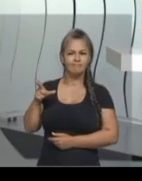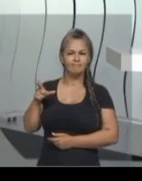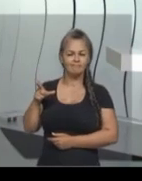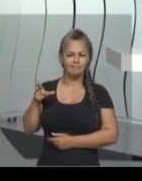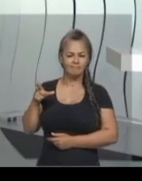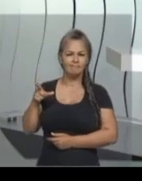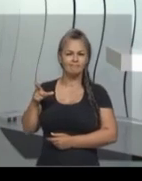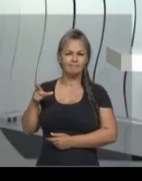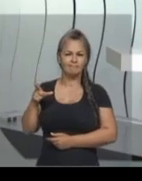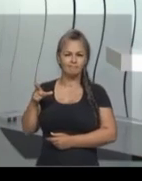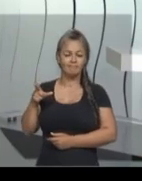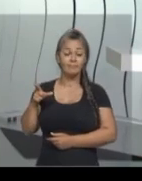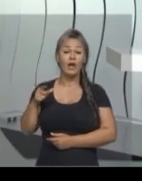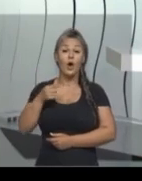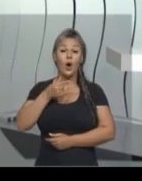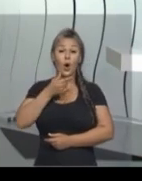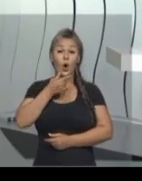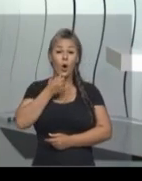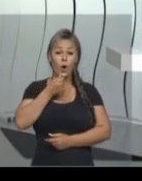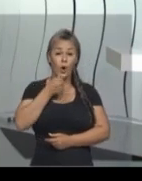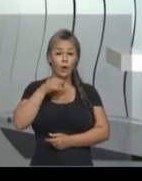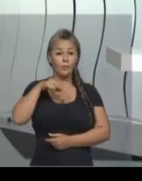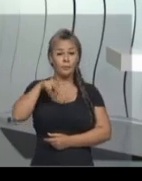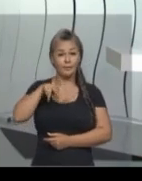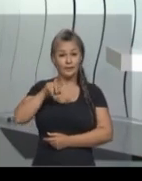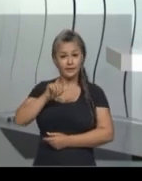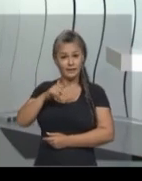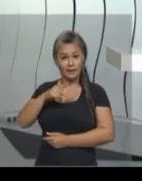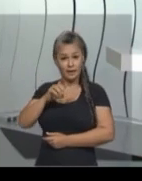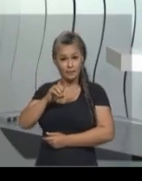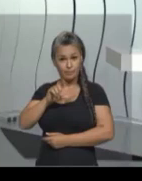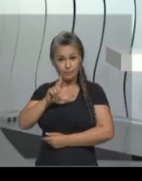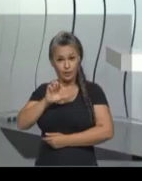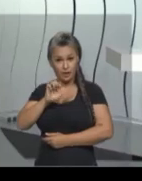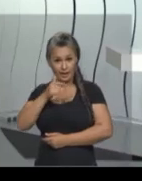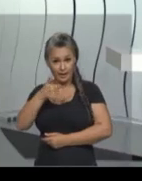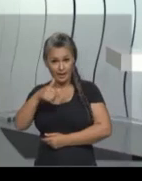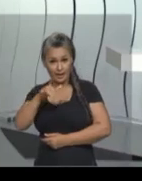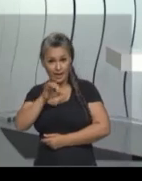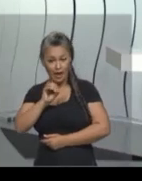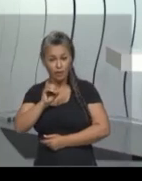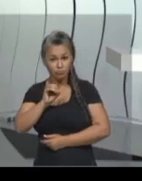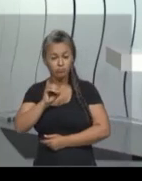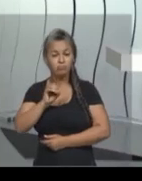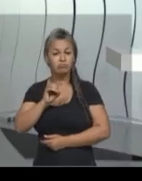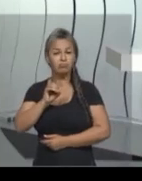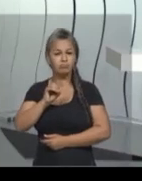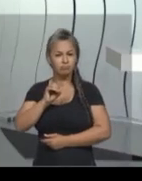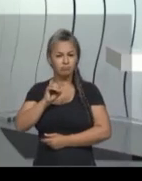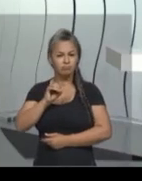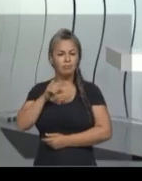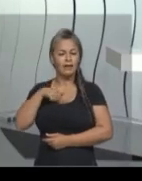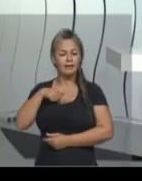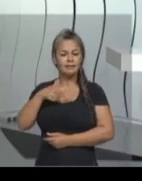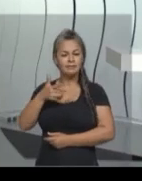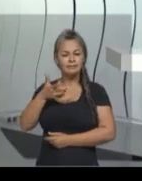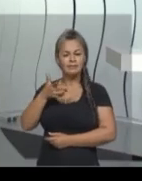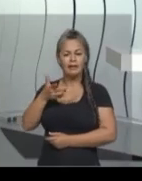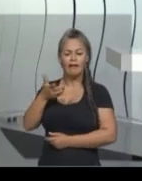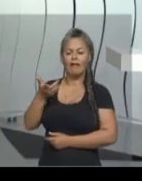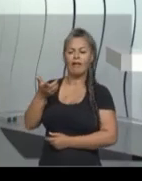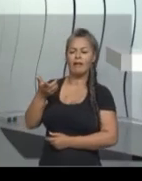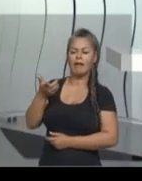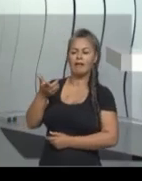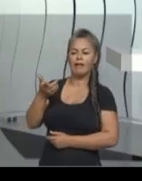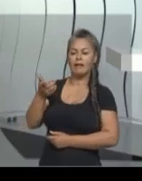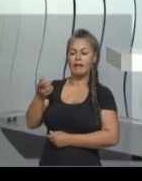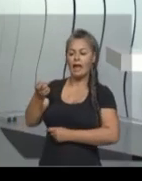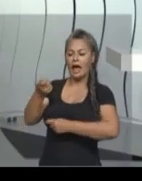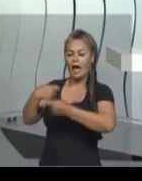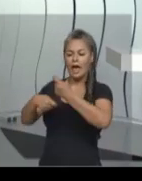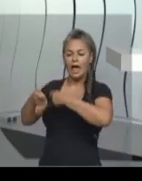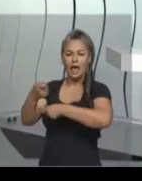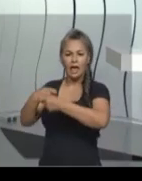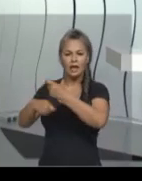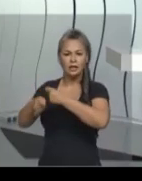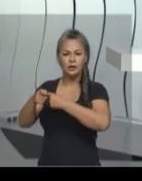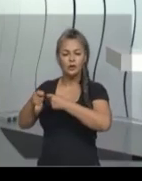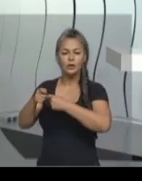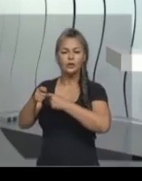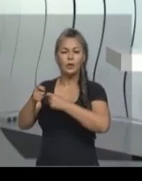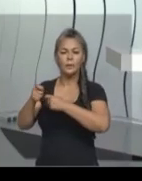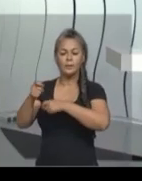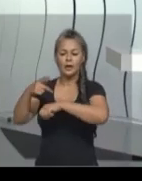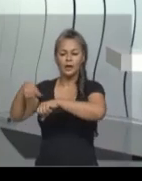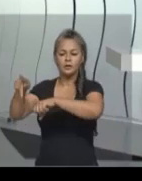Napoleão resolveu, então, que a Inglaterra deveria ser derrotada economicamente.